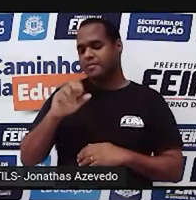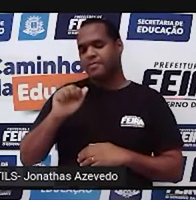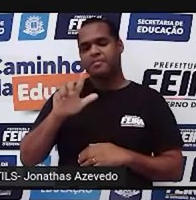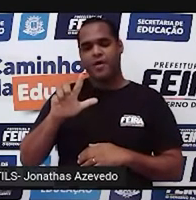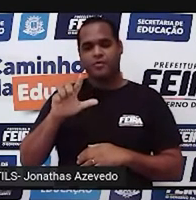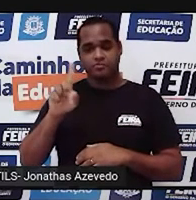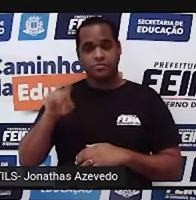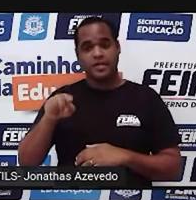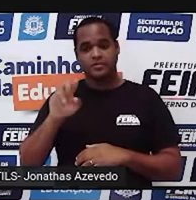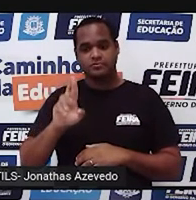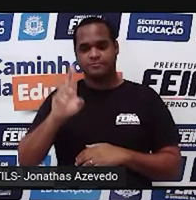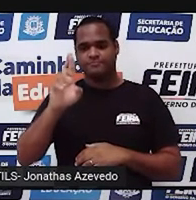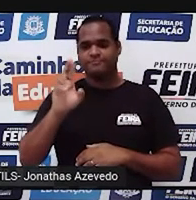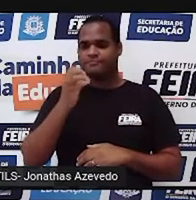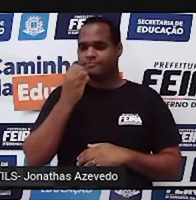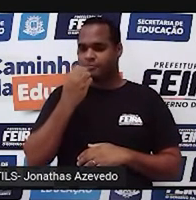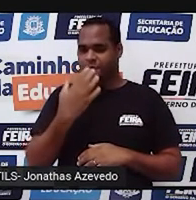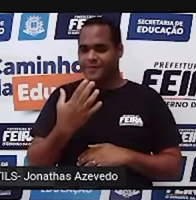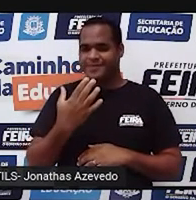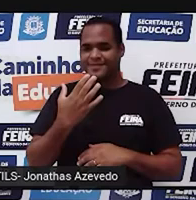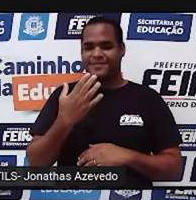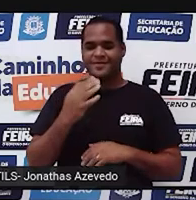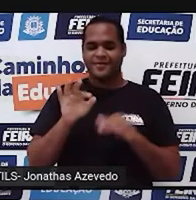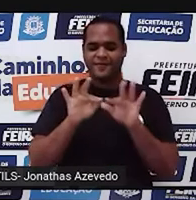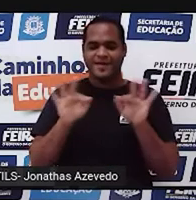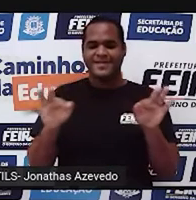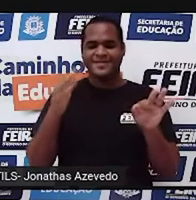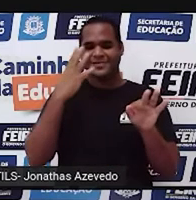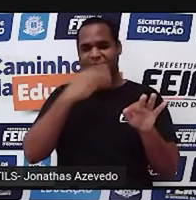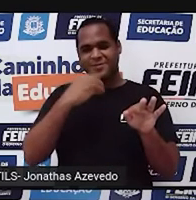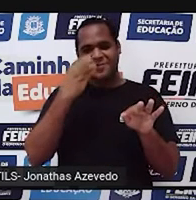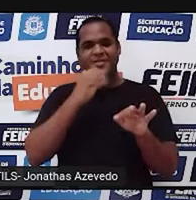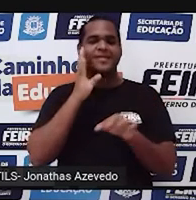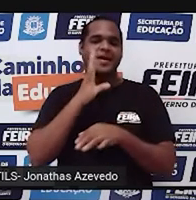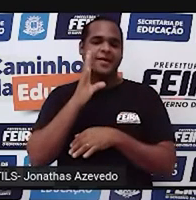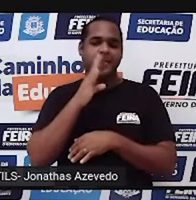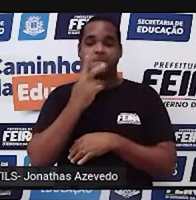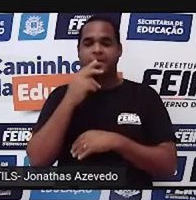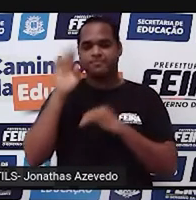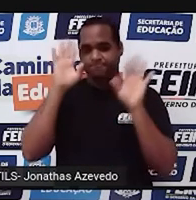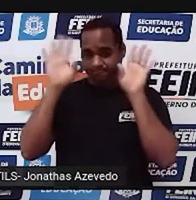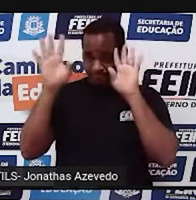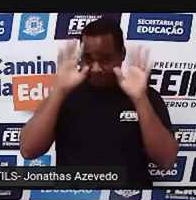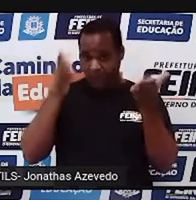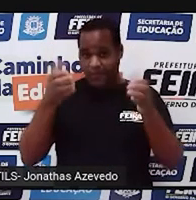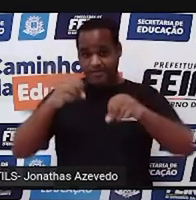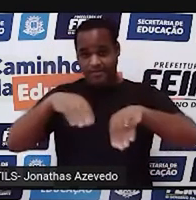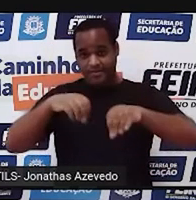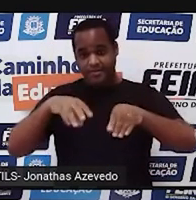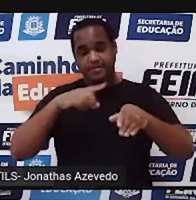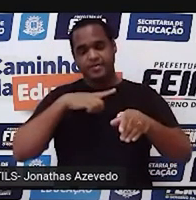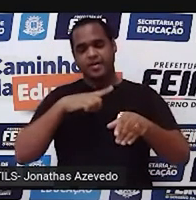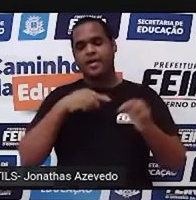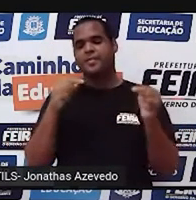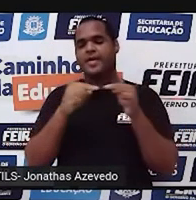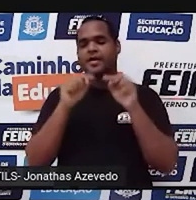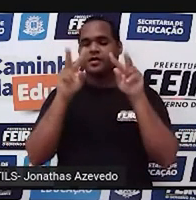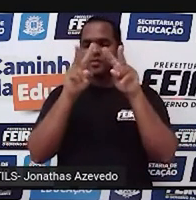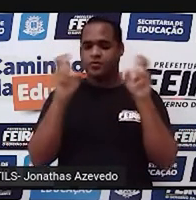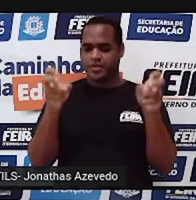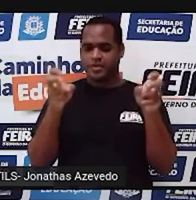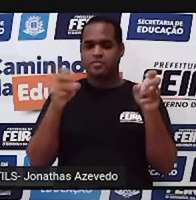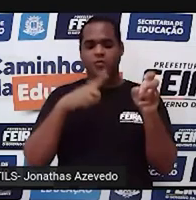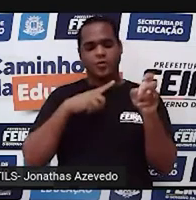uma frase bem bacana, eu gostei muito, é aquele momentozinho para a gente dar uma refletida aqui na nossa aula e que tem a ver com o assunto,